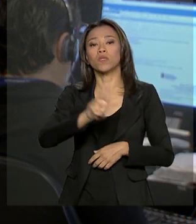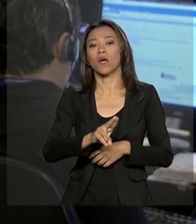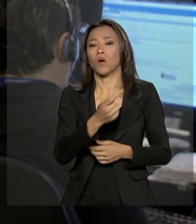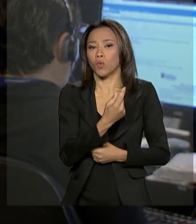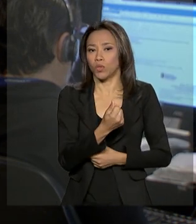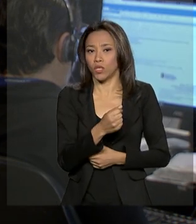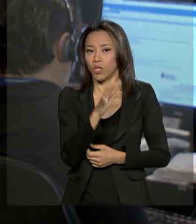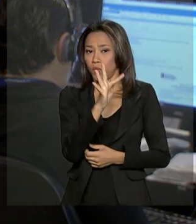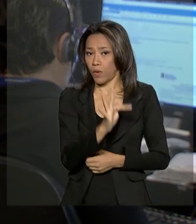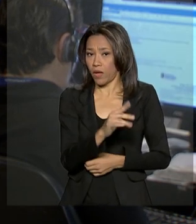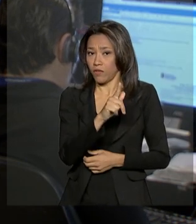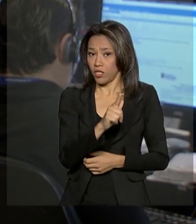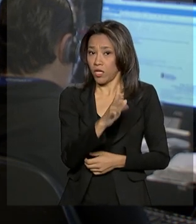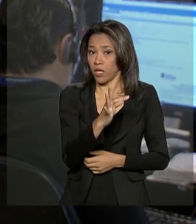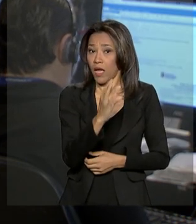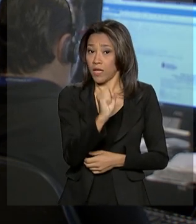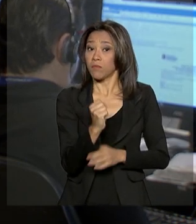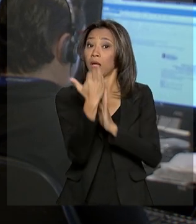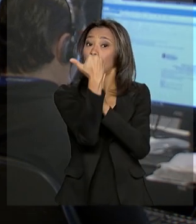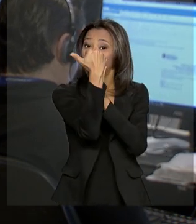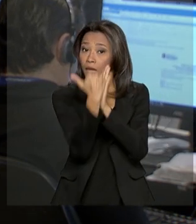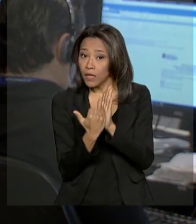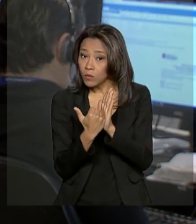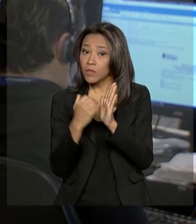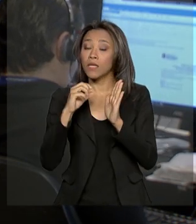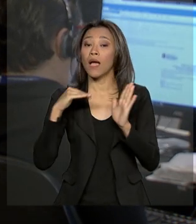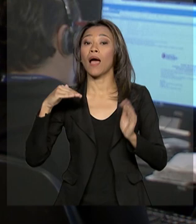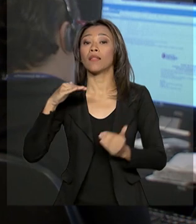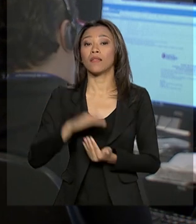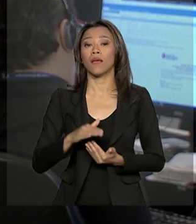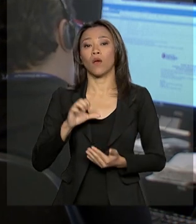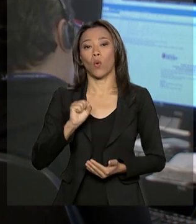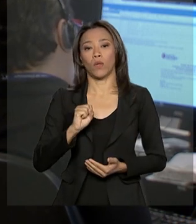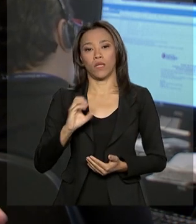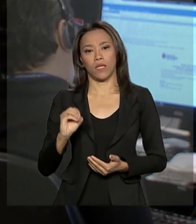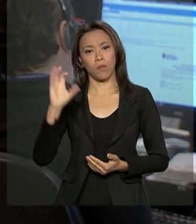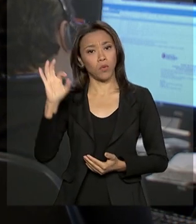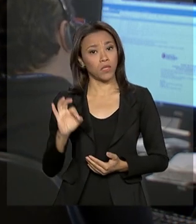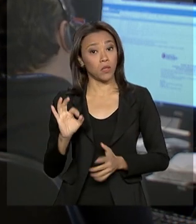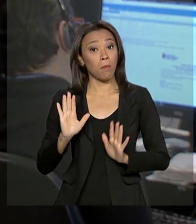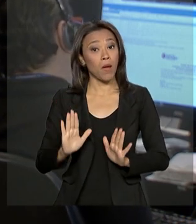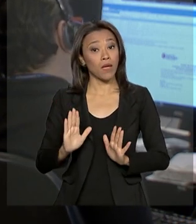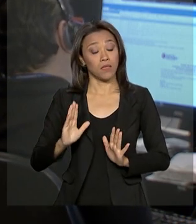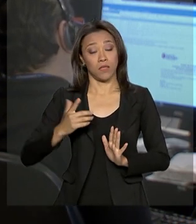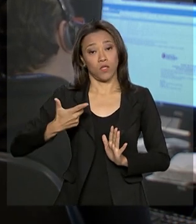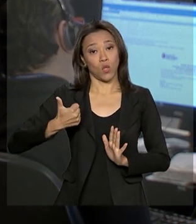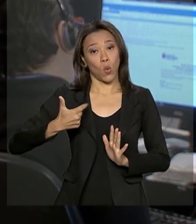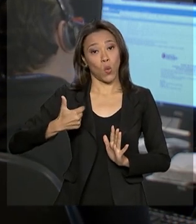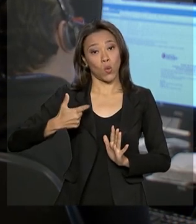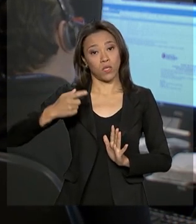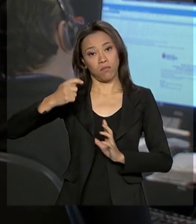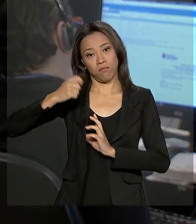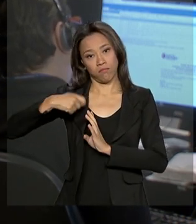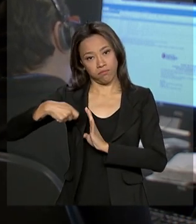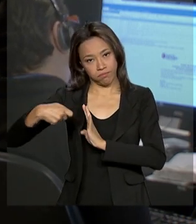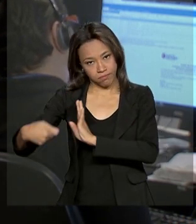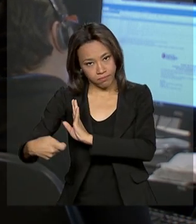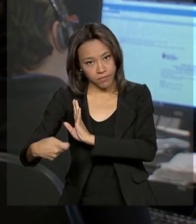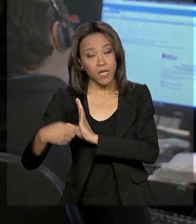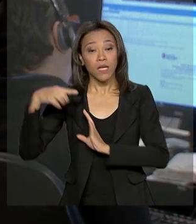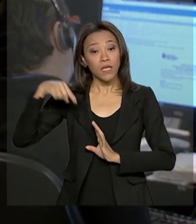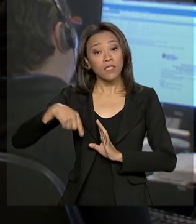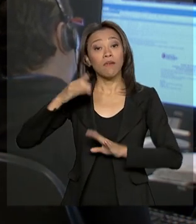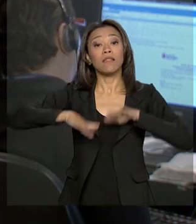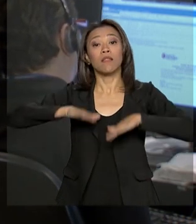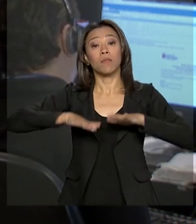para reduzir em até 80% o valor de 12 prestações. Essas condições variam de acordo com as características do